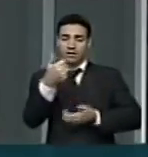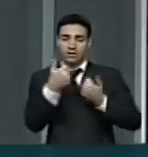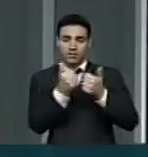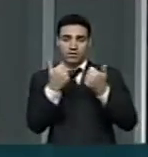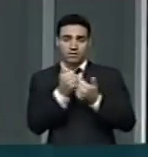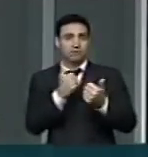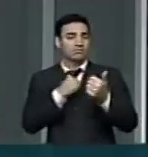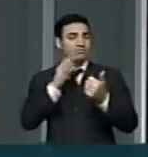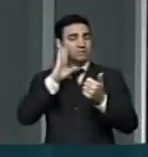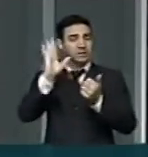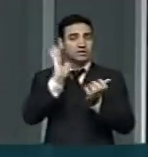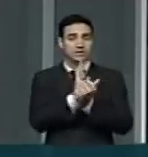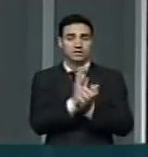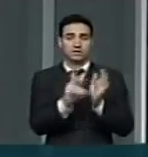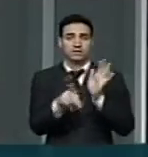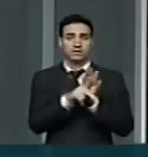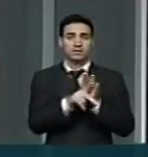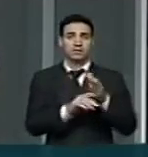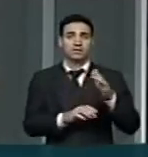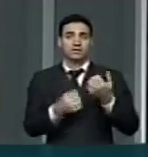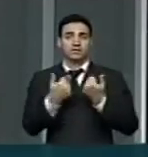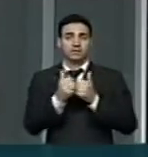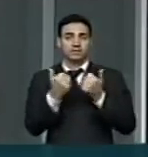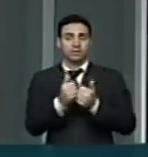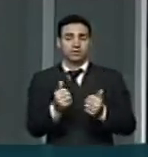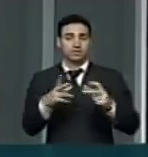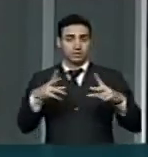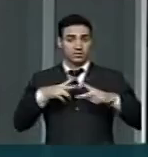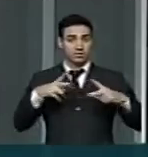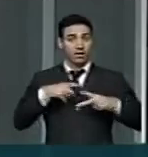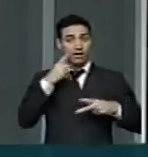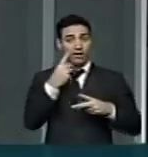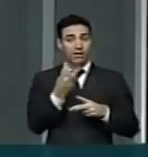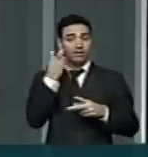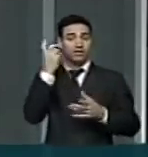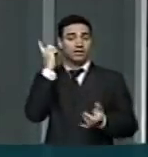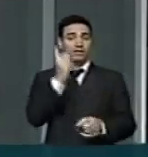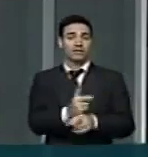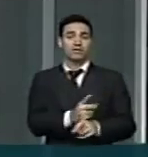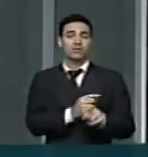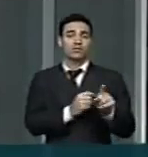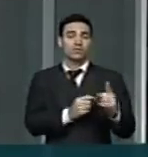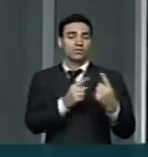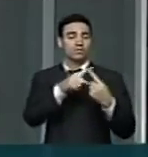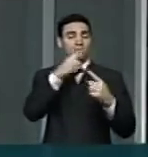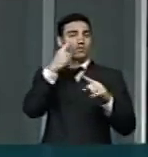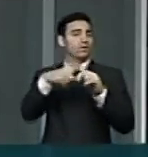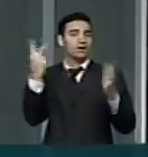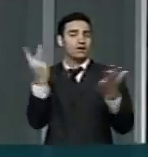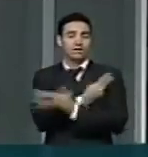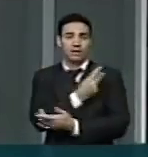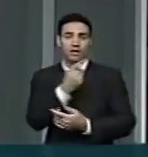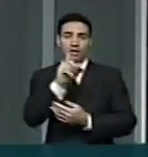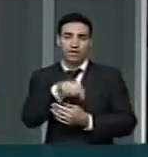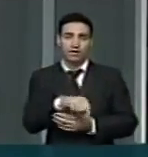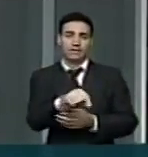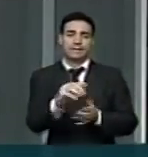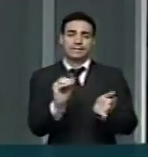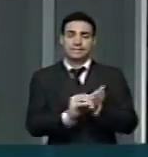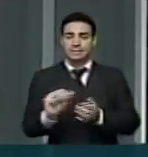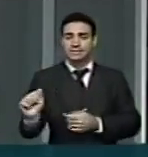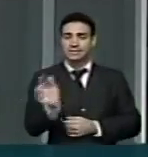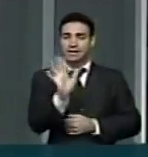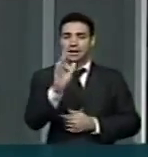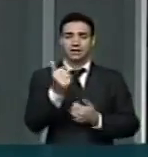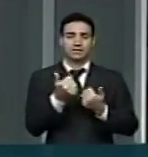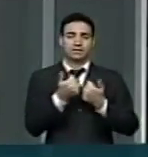insumos do transporte privado, a gente verifica que um dos motivos para essa situação que ocorre é justamente o encarecimento